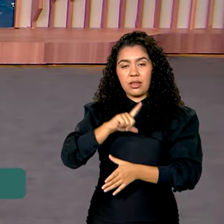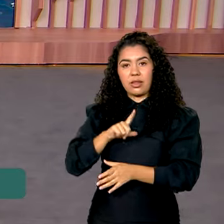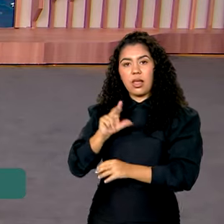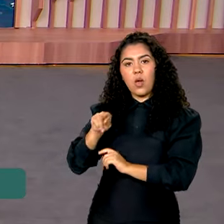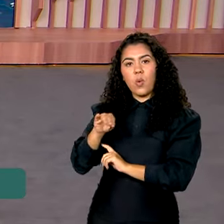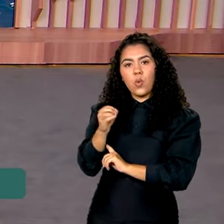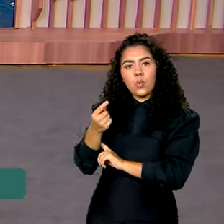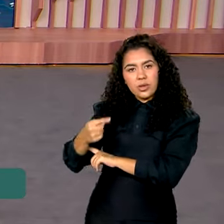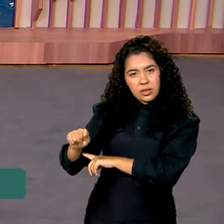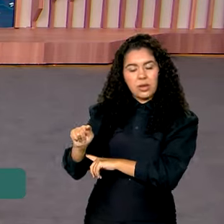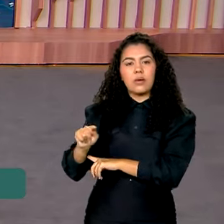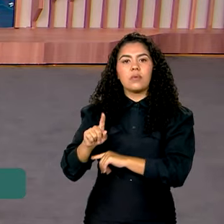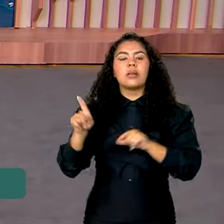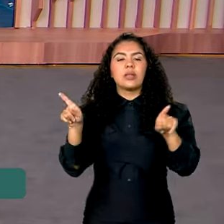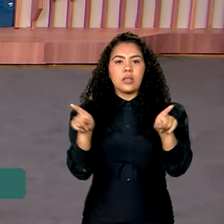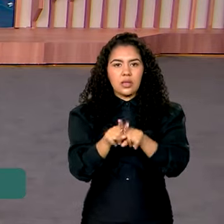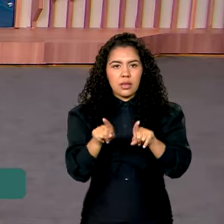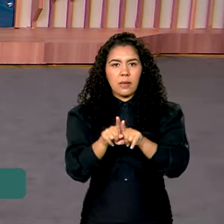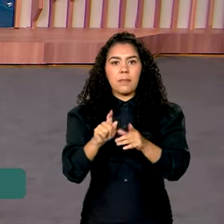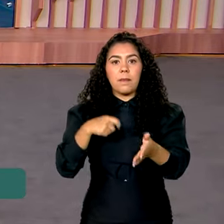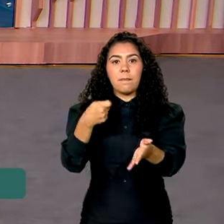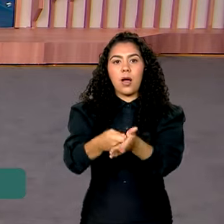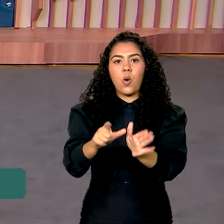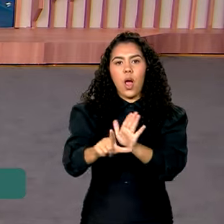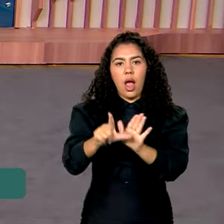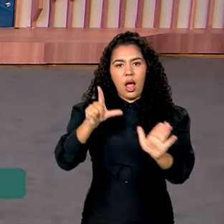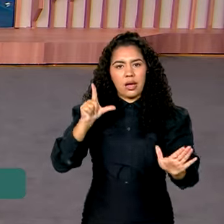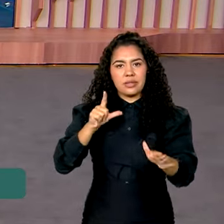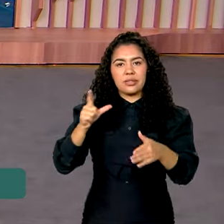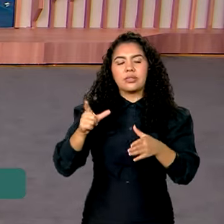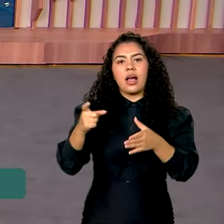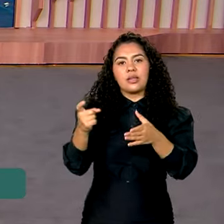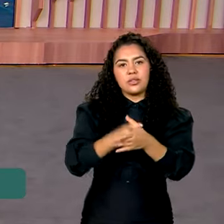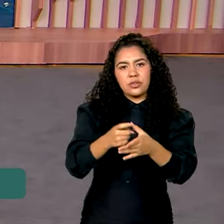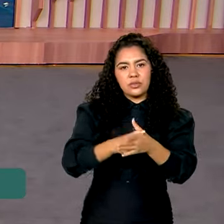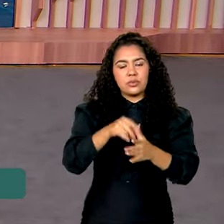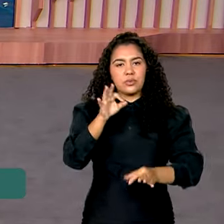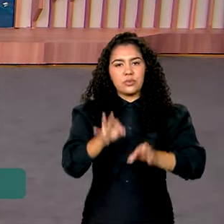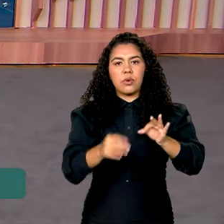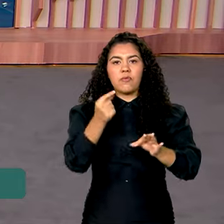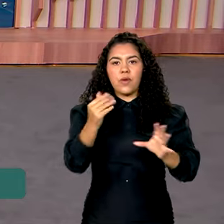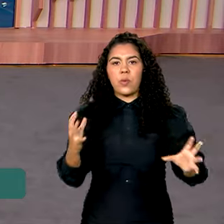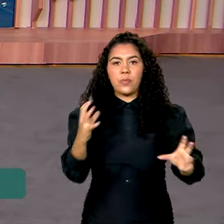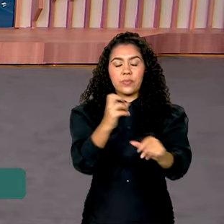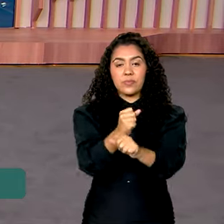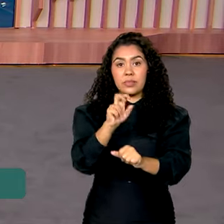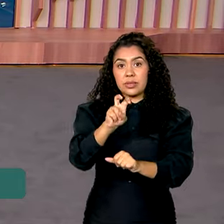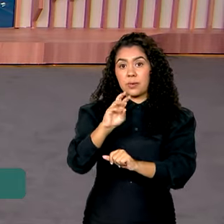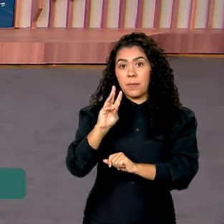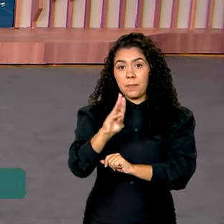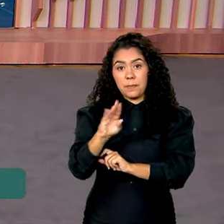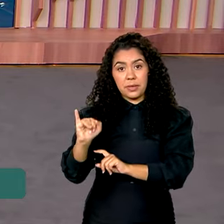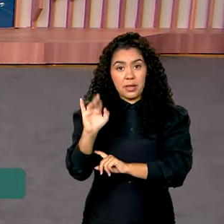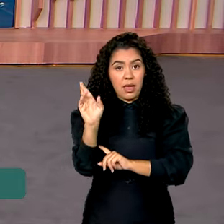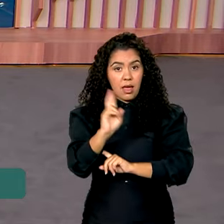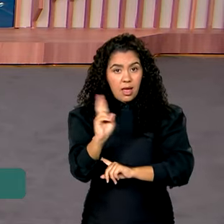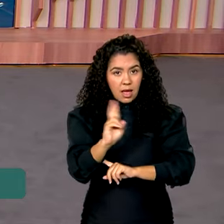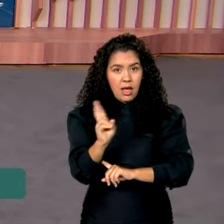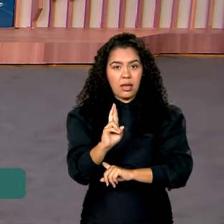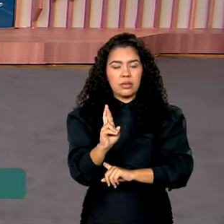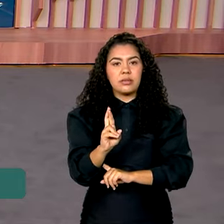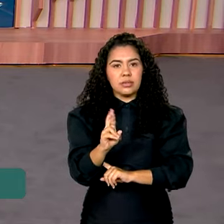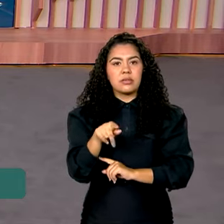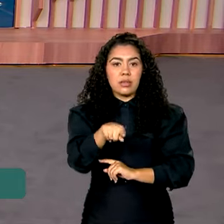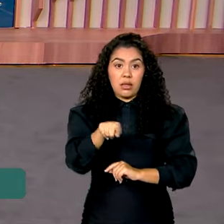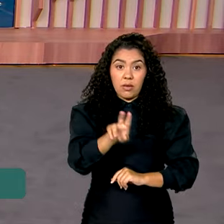o governo federal também antecipou o pagamento de dívidas na justiça no valor de 5 bilhões de reais que devem